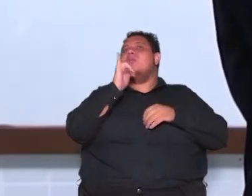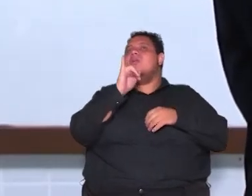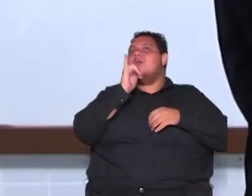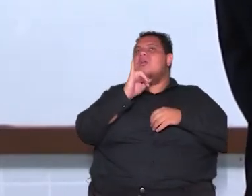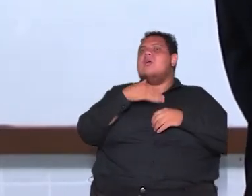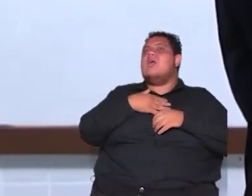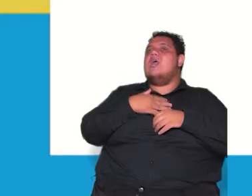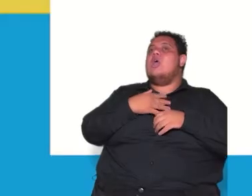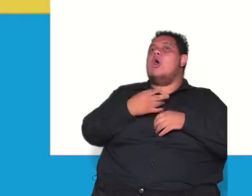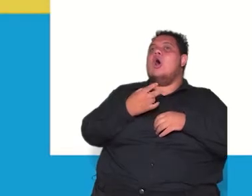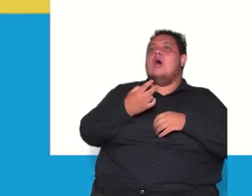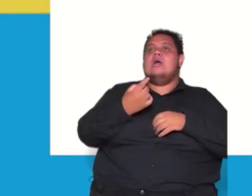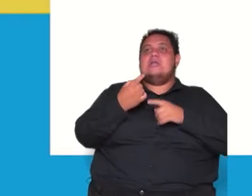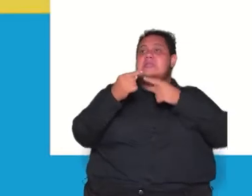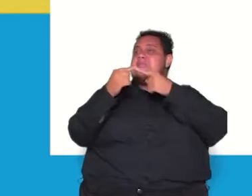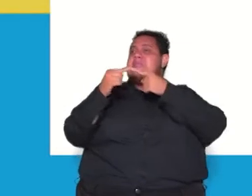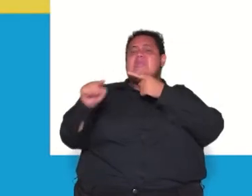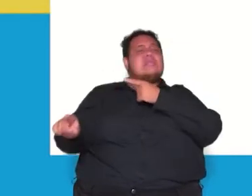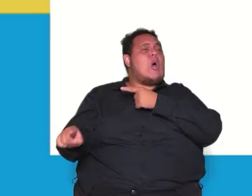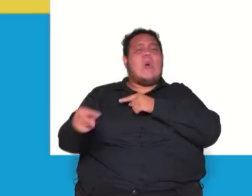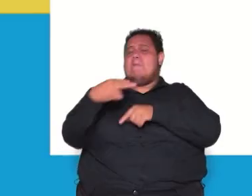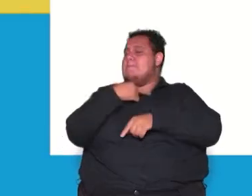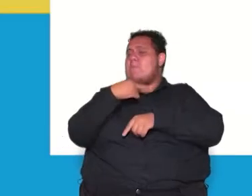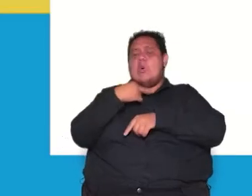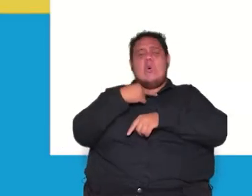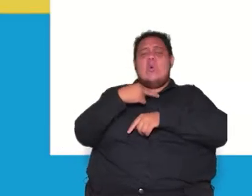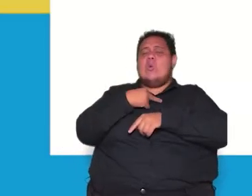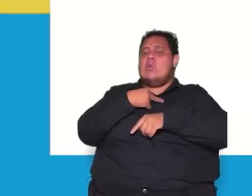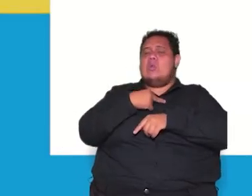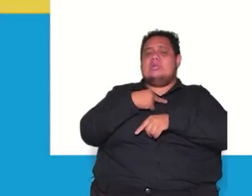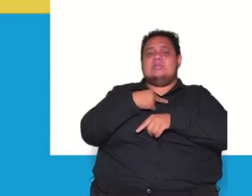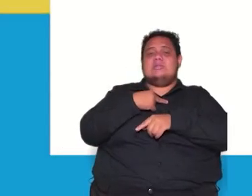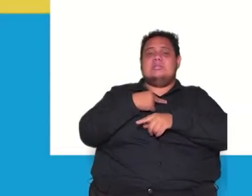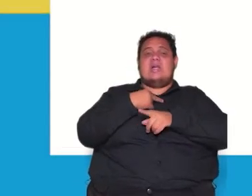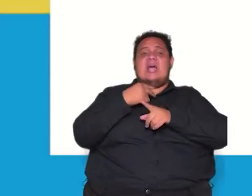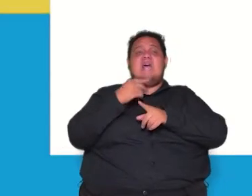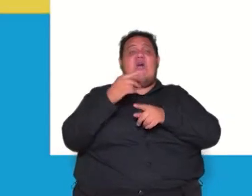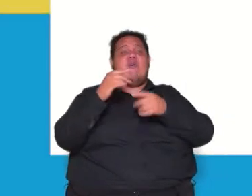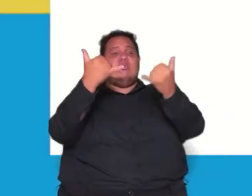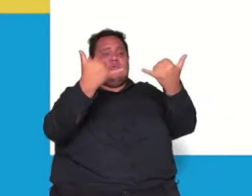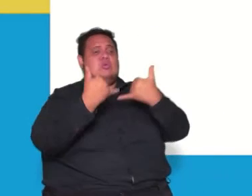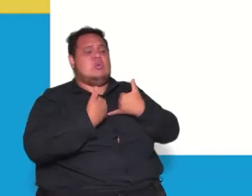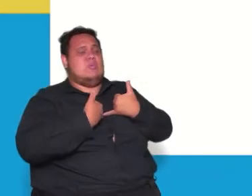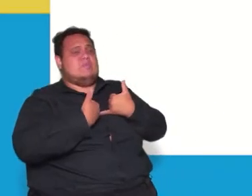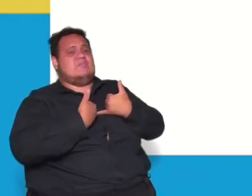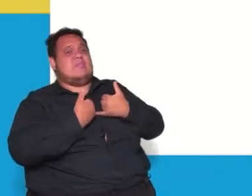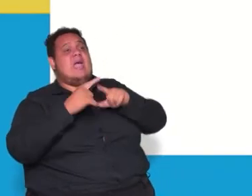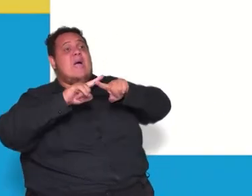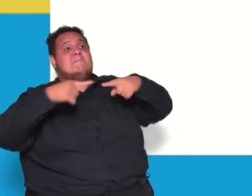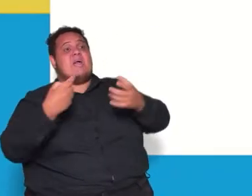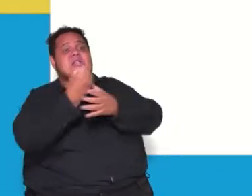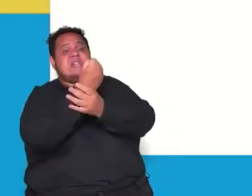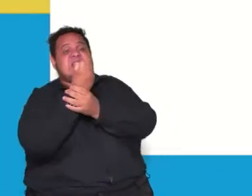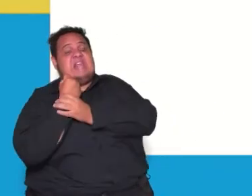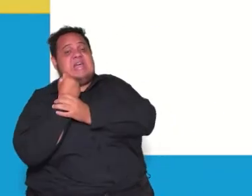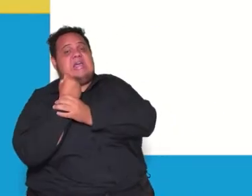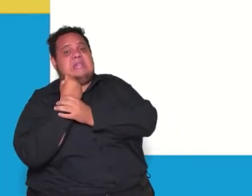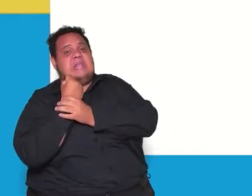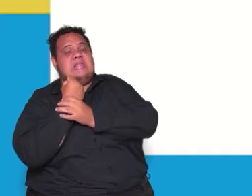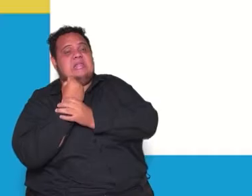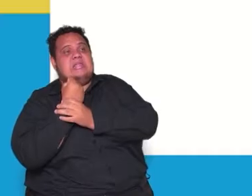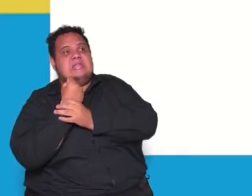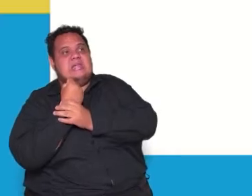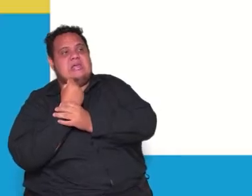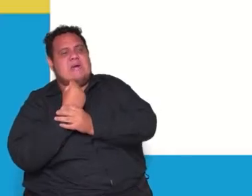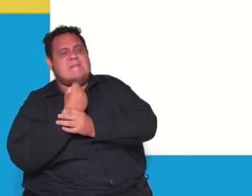posso não concordar com nenhuma palavra do que você me diz mas defenderei até